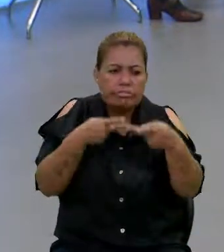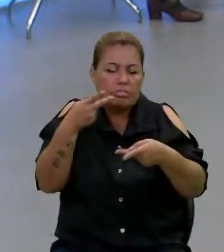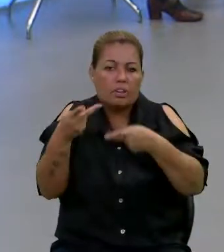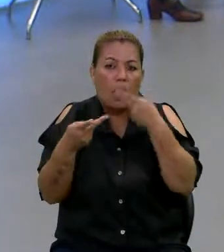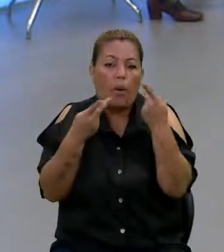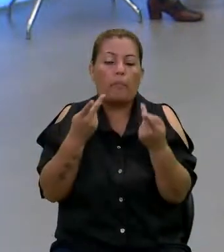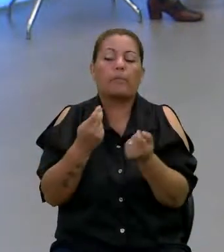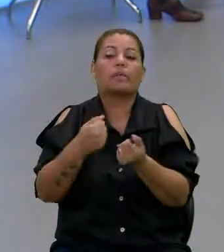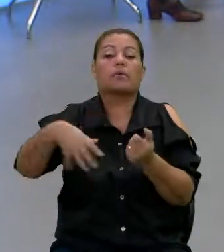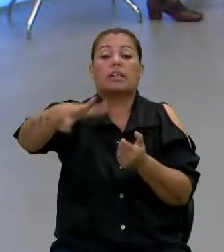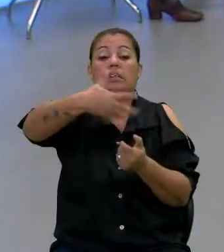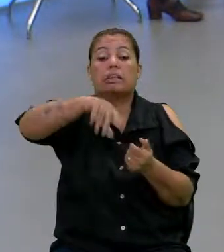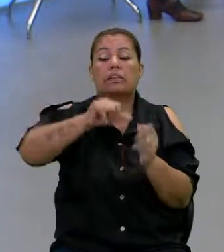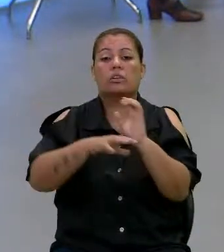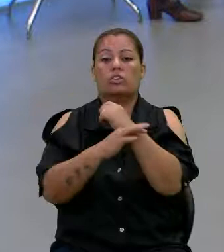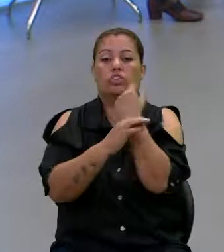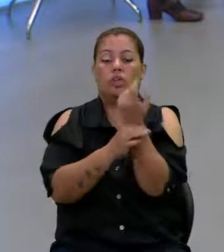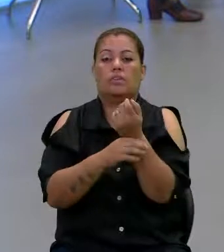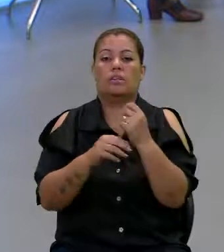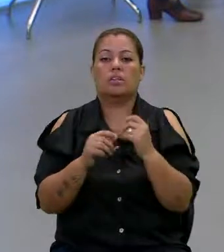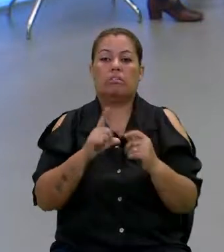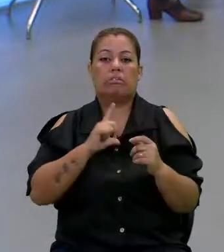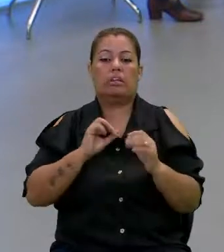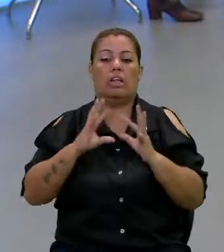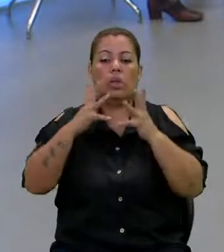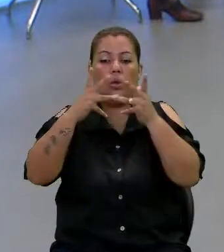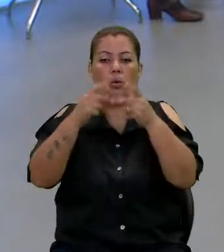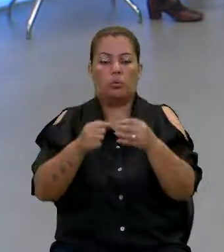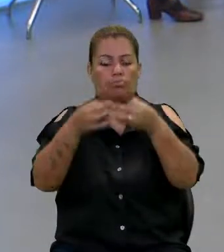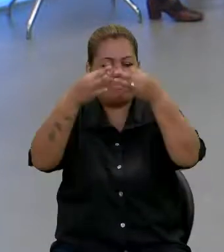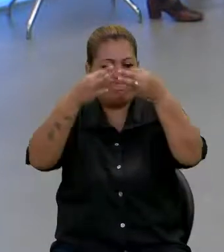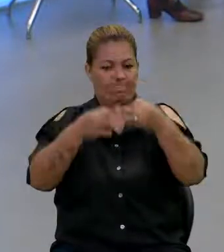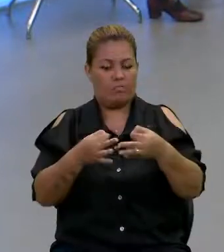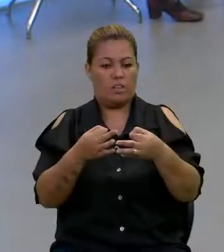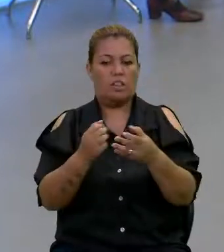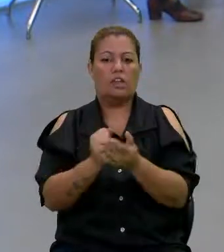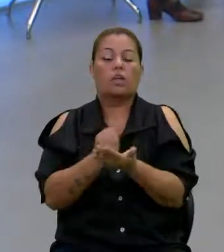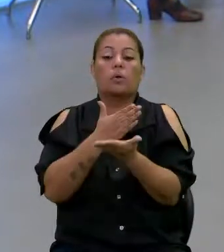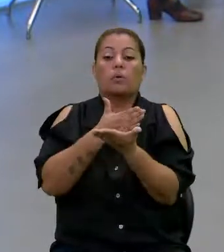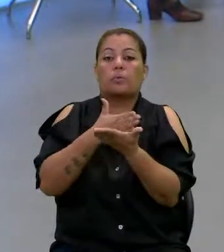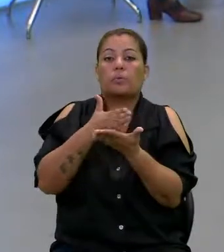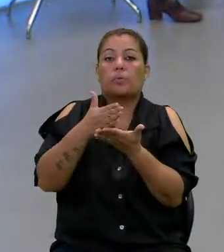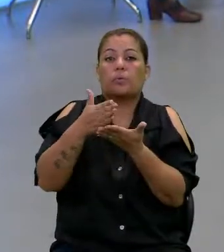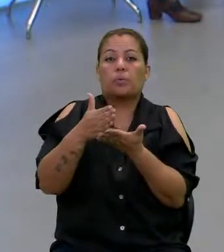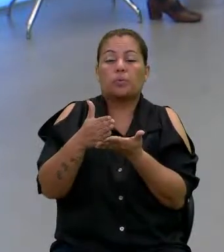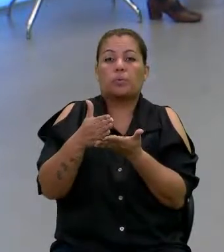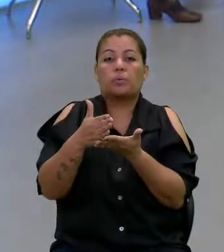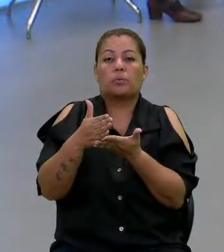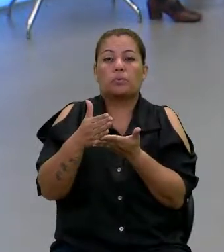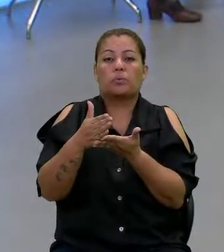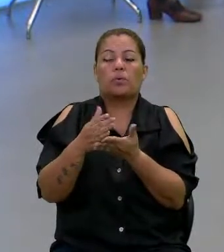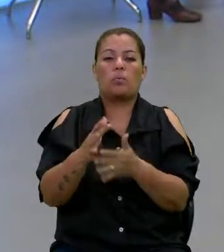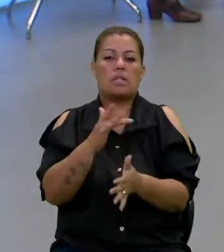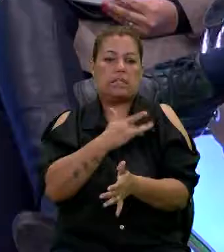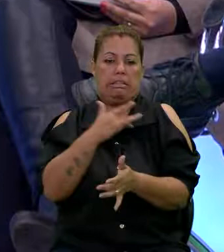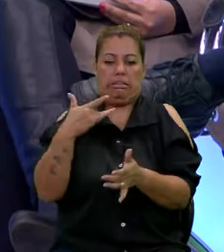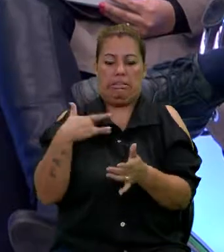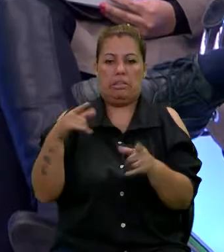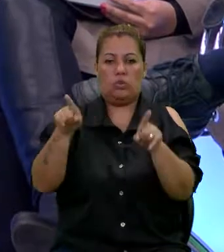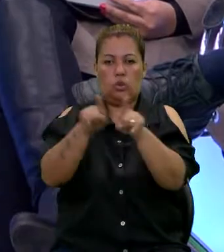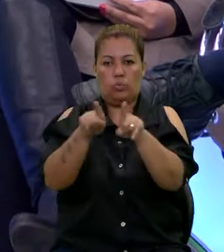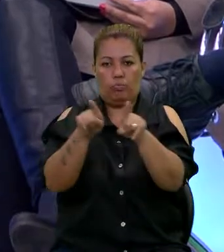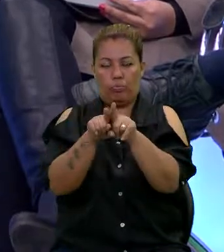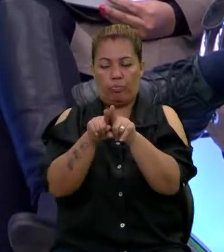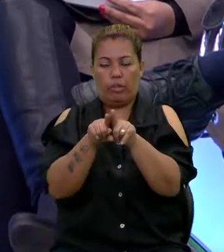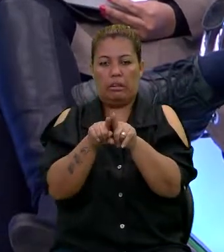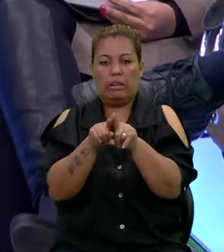que esse centro de reabilitação tenha tudo, doutora Vera, é isso? Com Tudo começa na saúde também, né? Eu